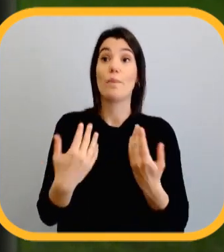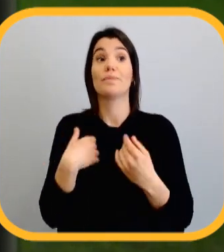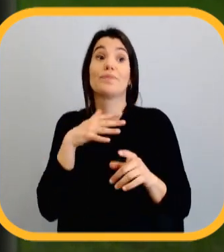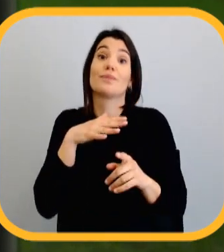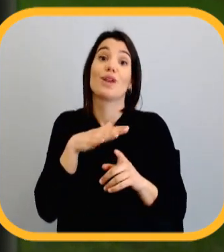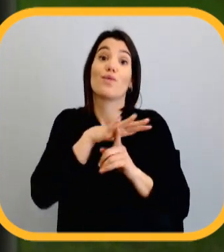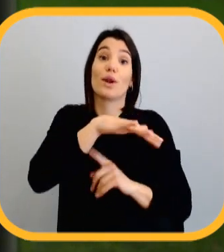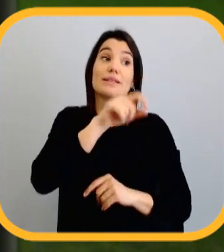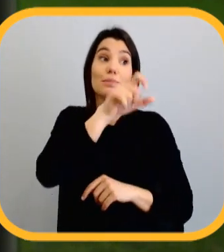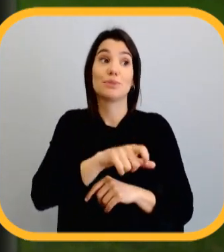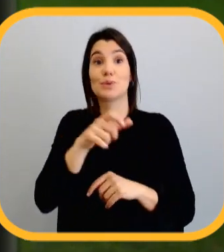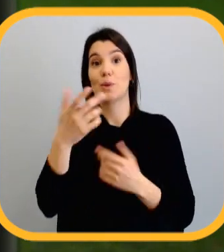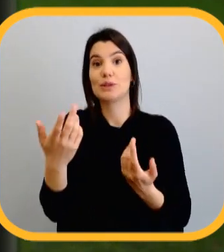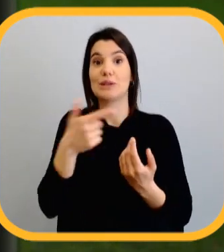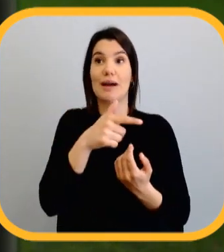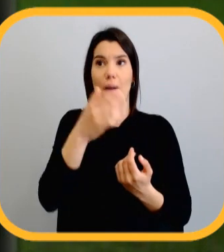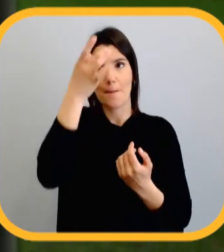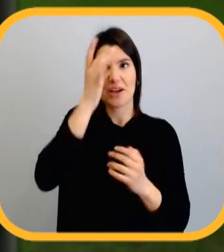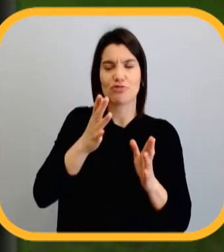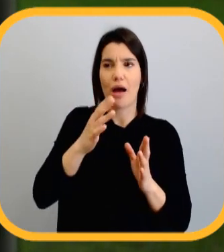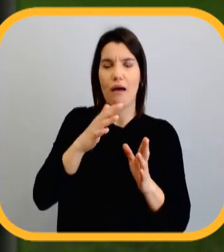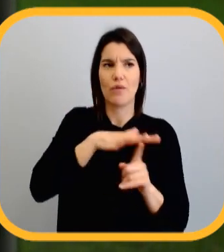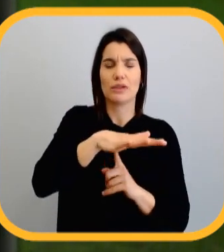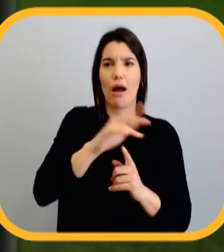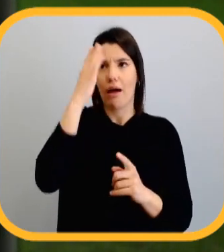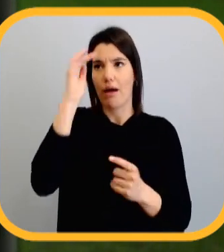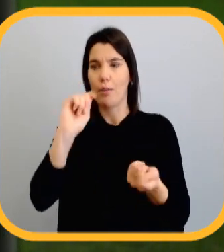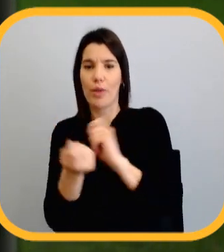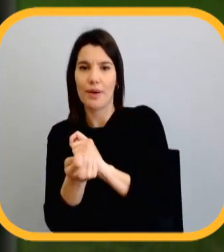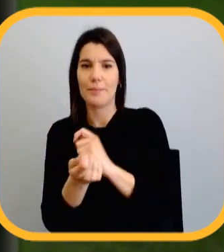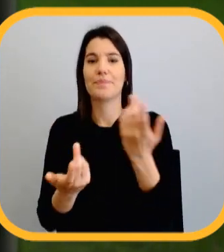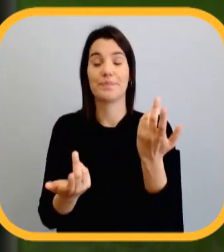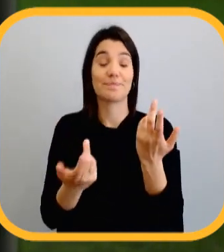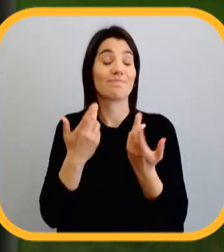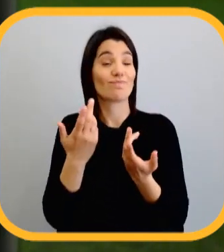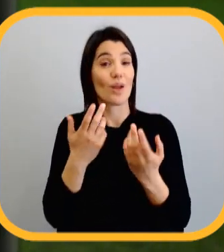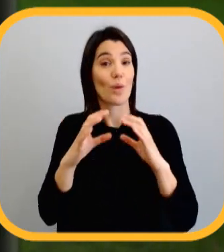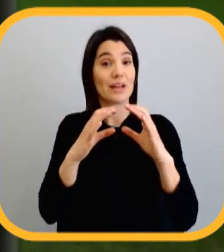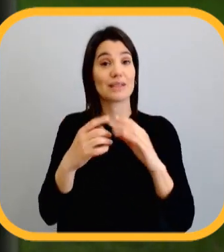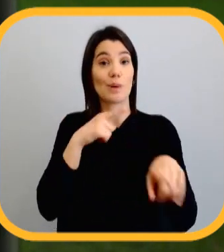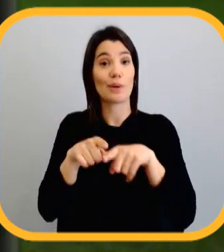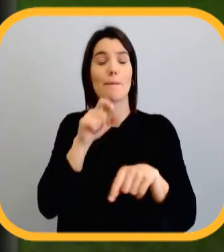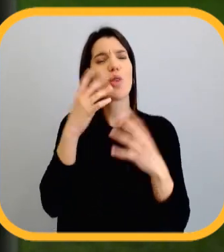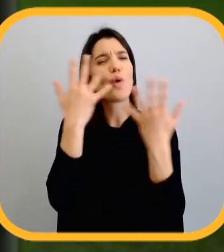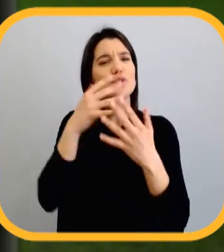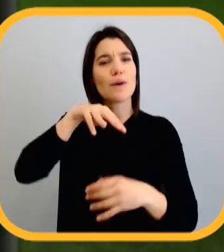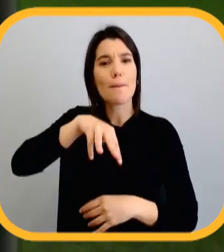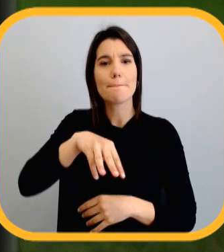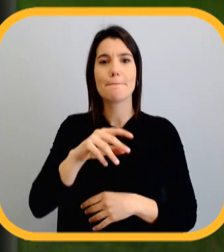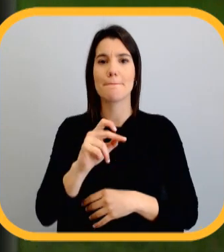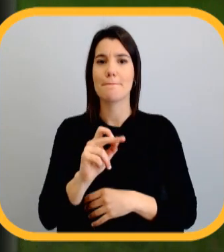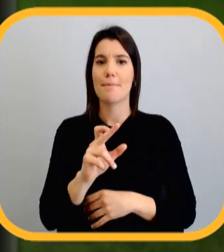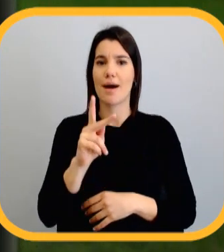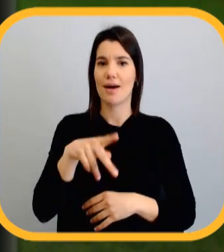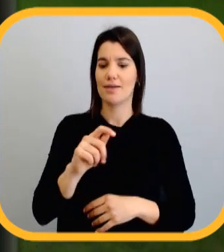influenciar o voto daqueles que já tinham a sua percepção dos candidatos. Por vezes, a comunicação política pode ser confundida com o